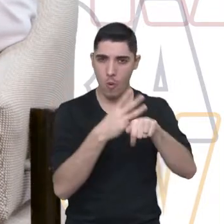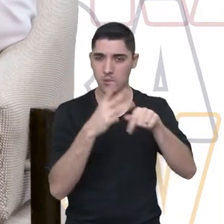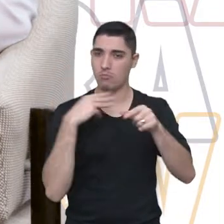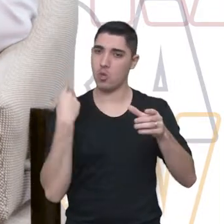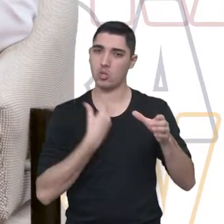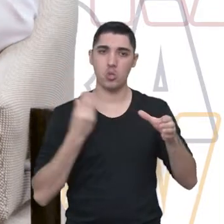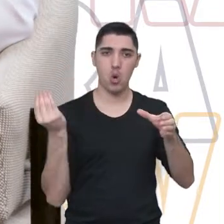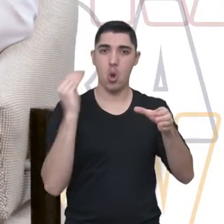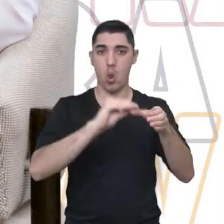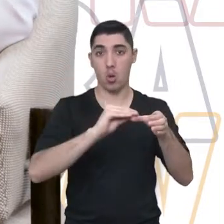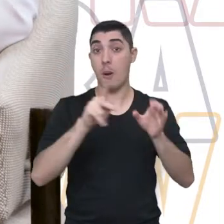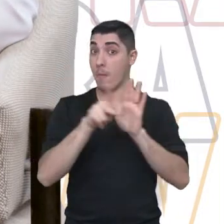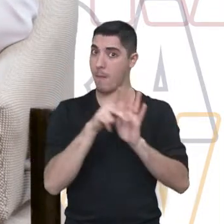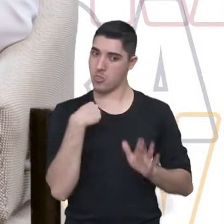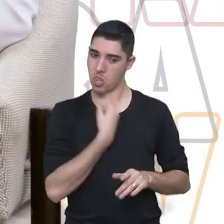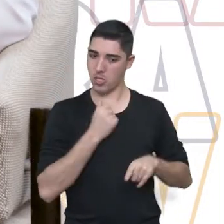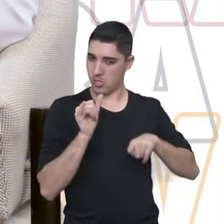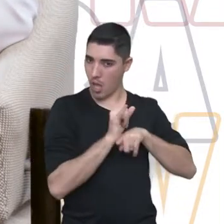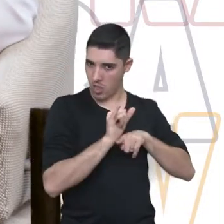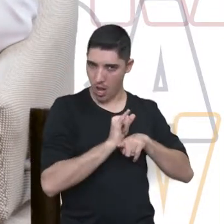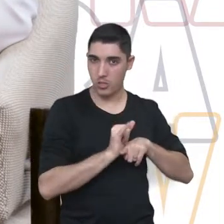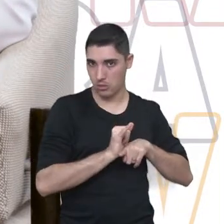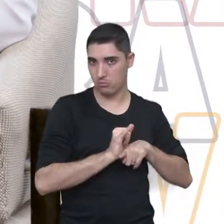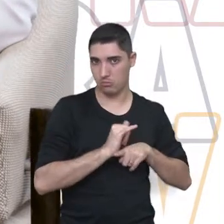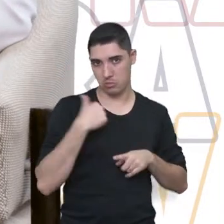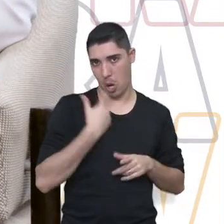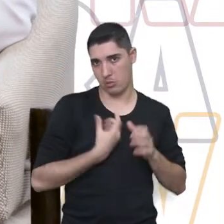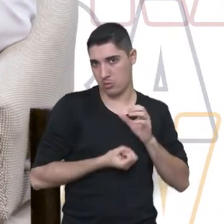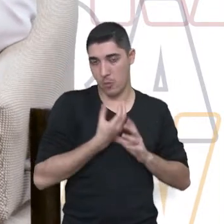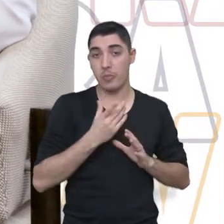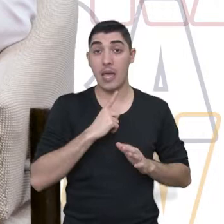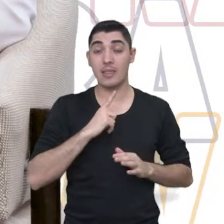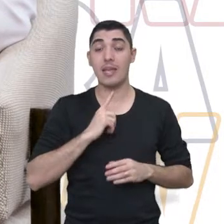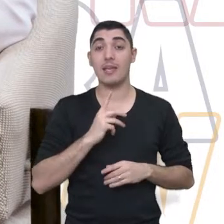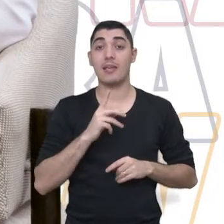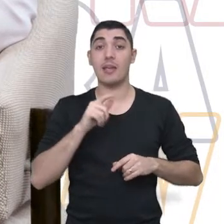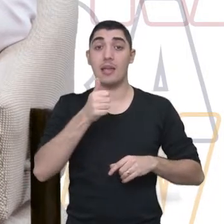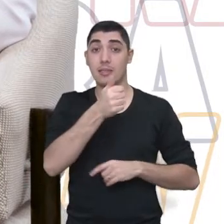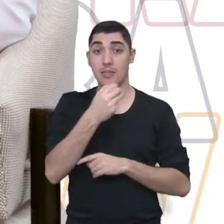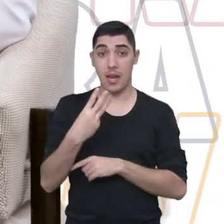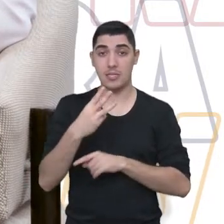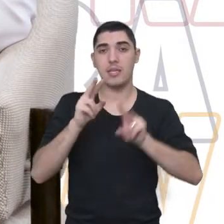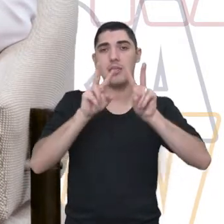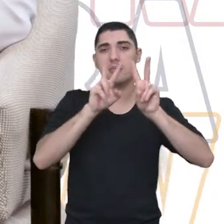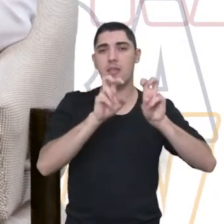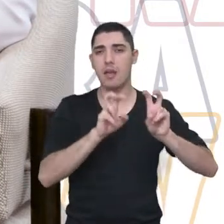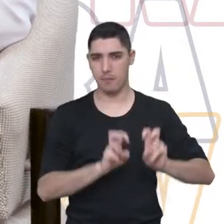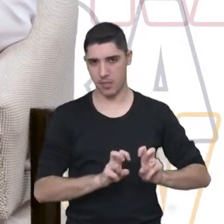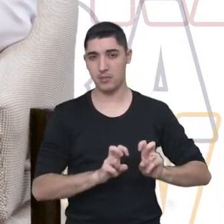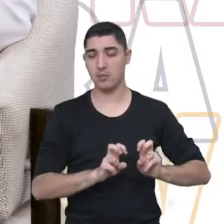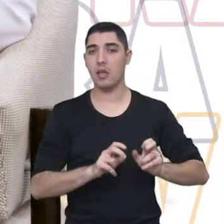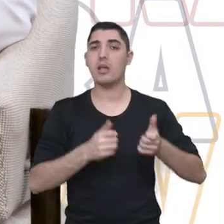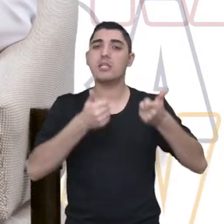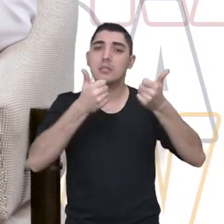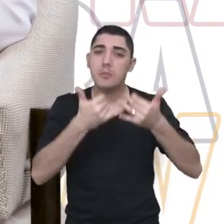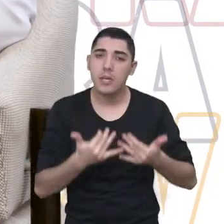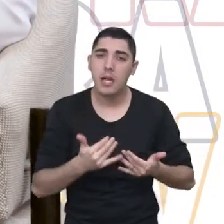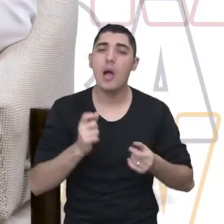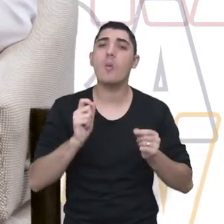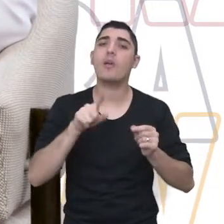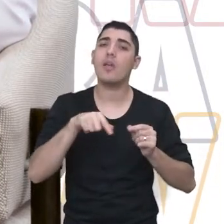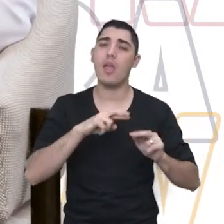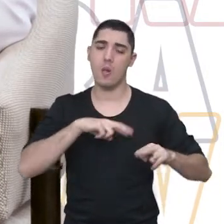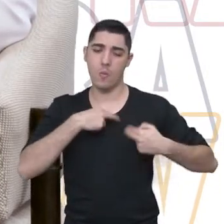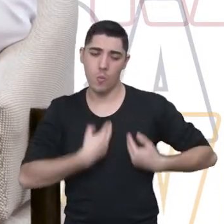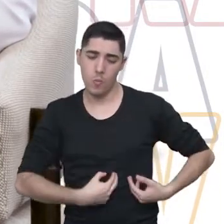que nós mesmo no ENA desenvolvemos, que são 13 temas, né? Todos sobre a explicação